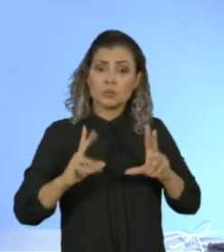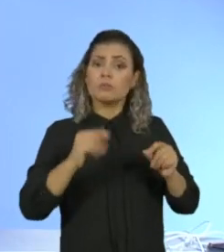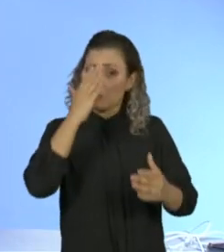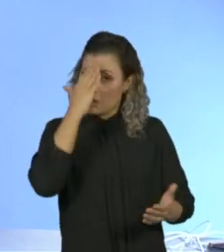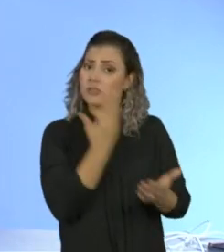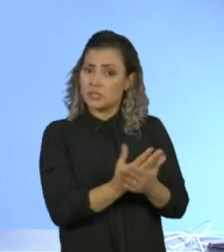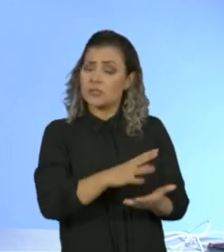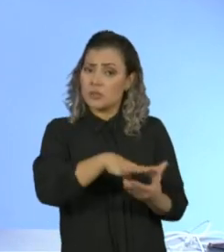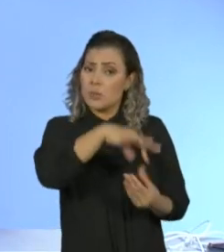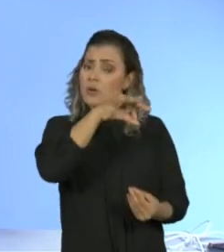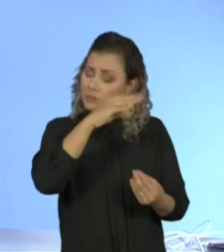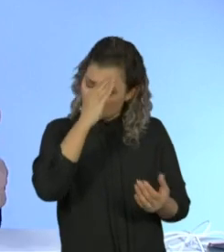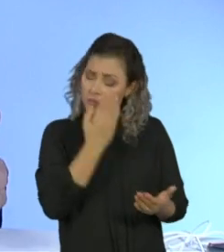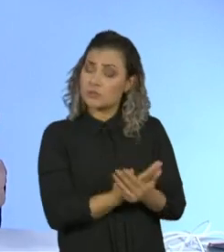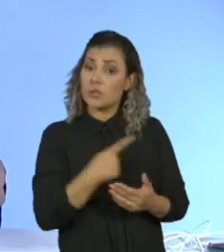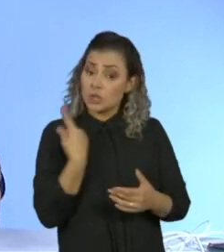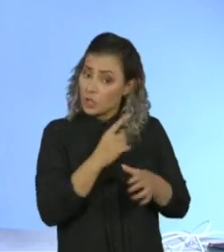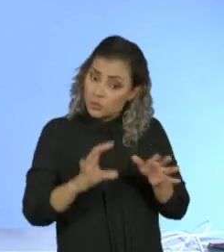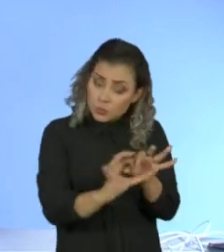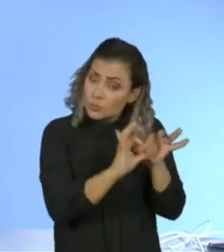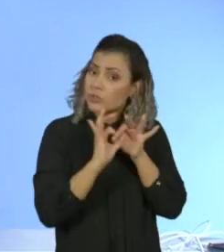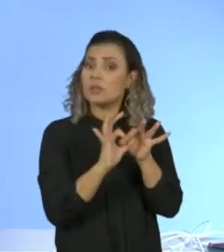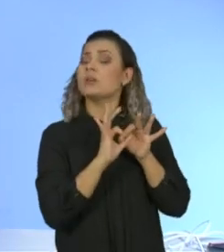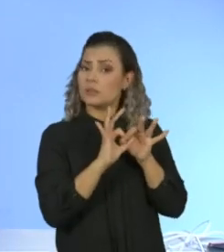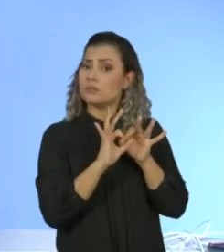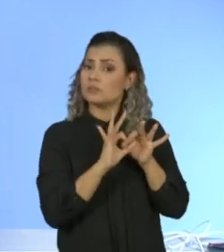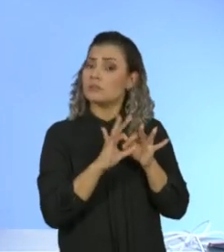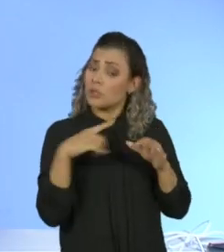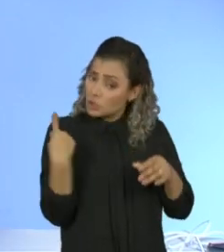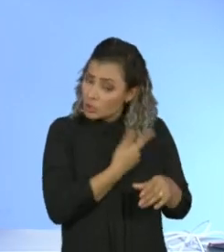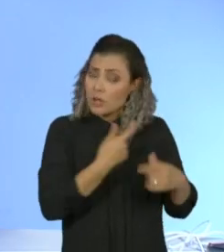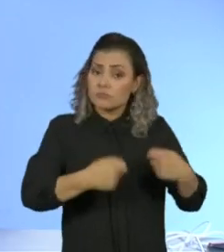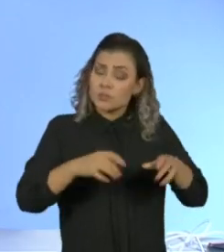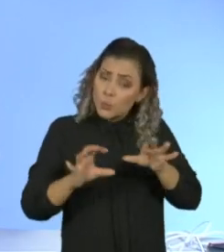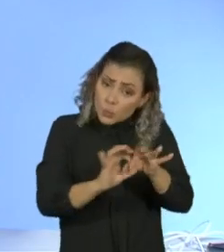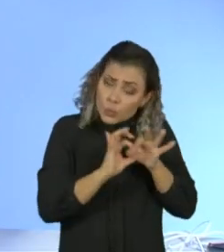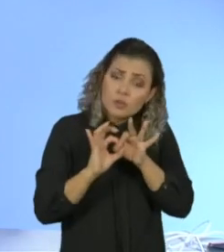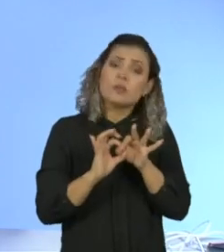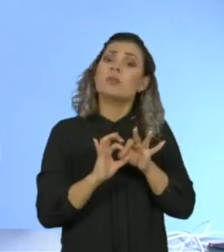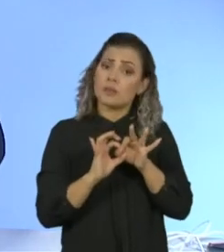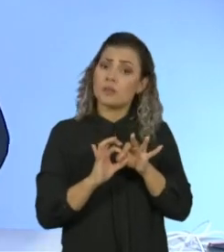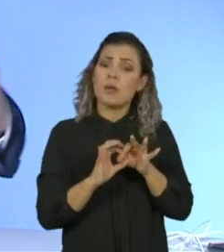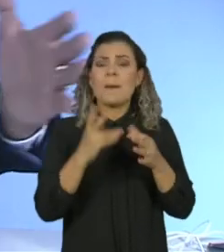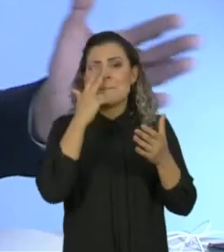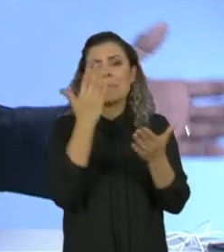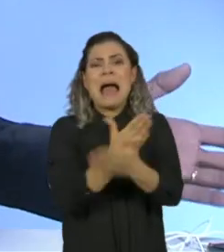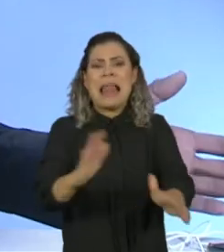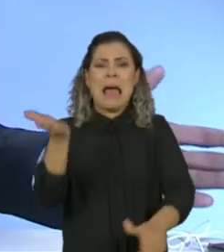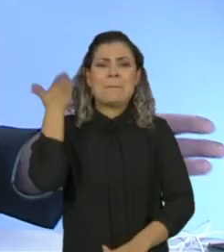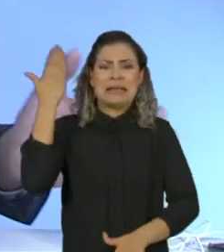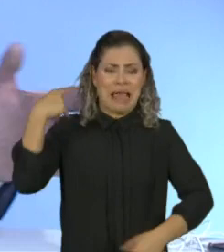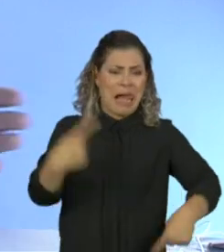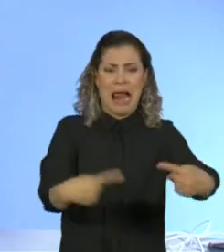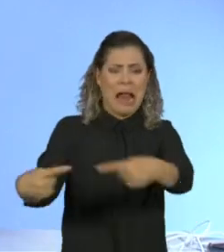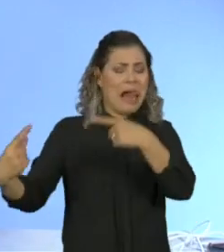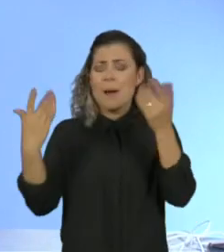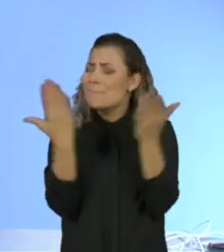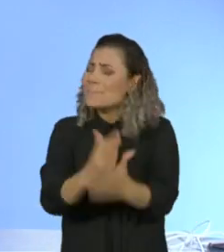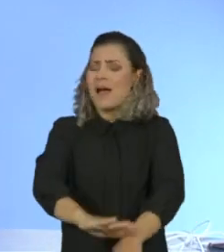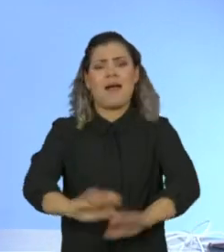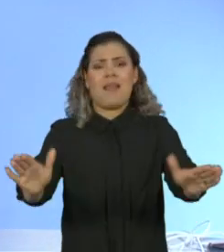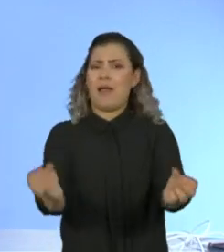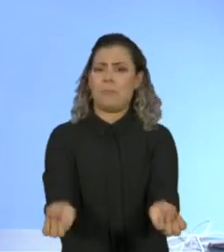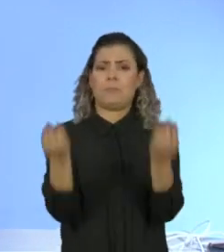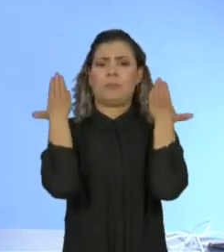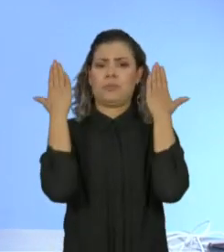democracia, nos unirmos, deixarmos aí, deixar de remoer o passado, deixar também